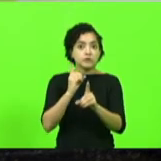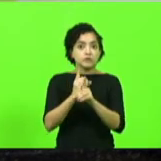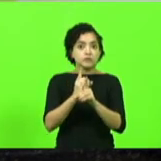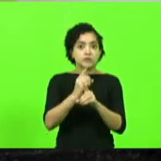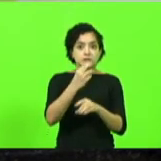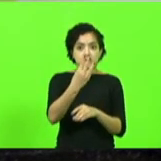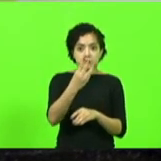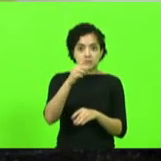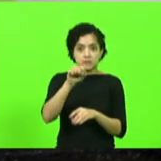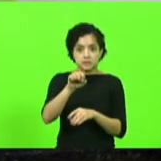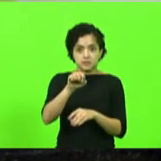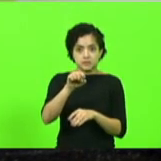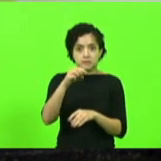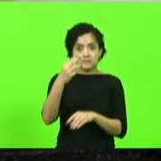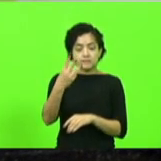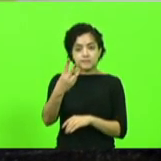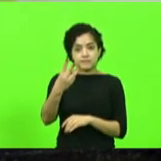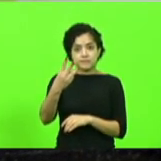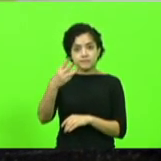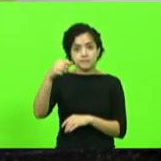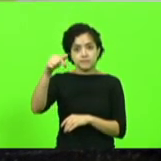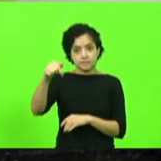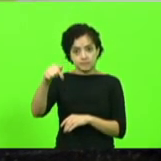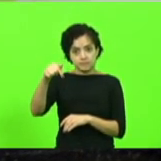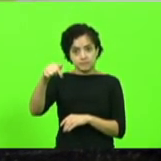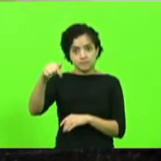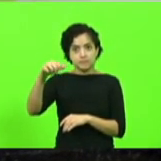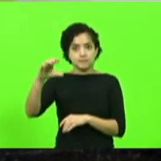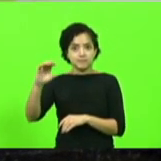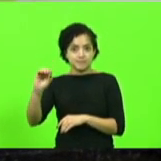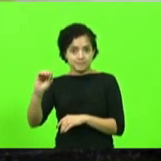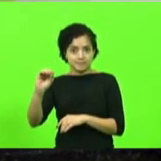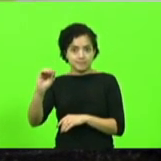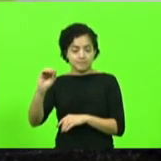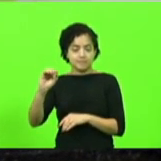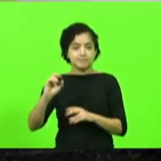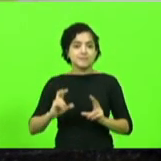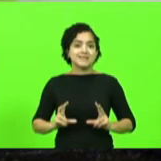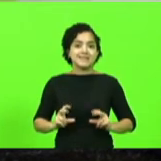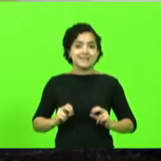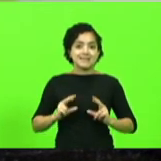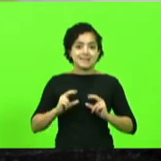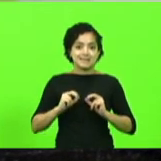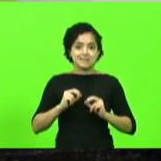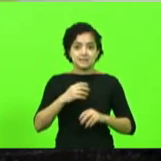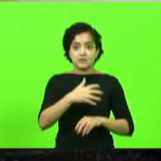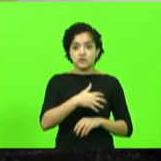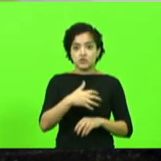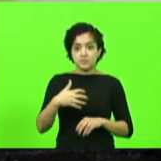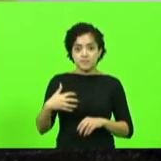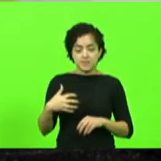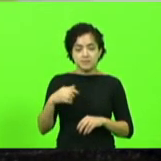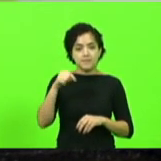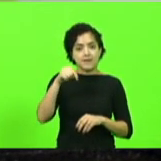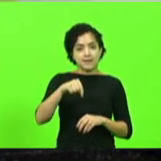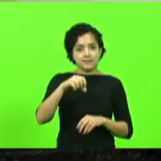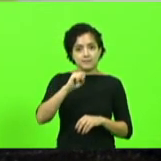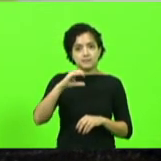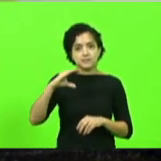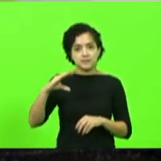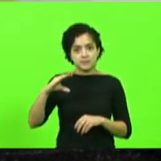.370 novos casos de câncer de mama em Santa Catarina.